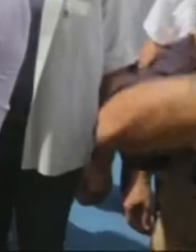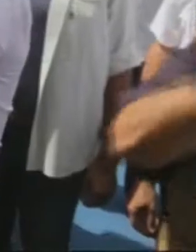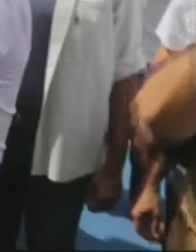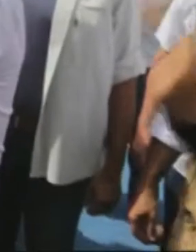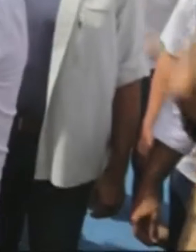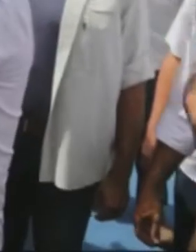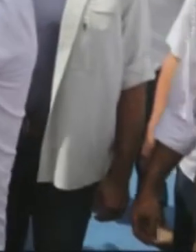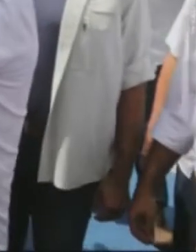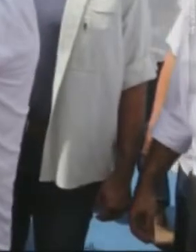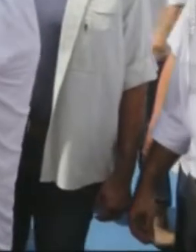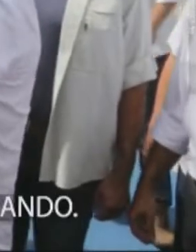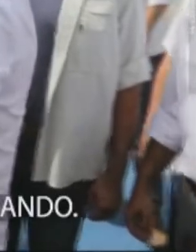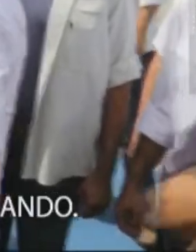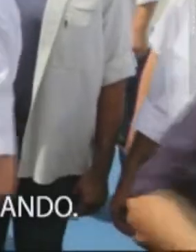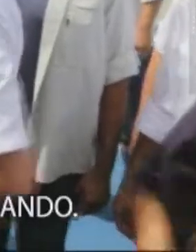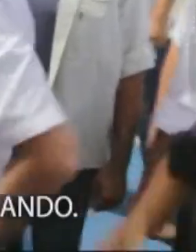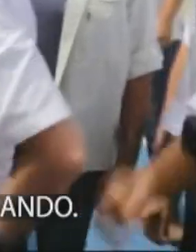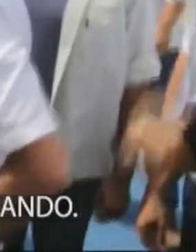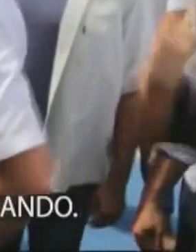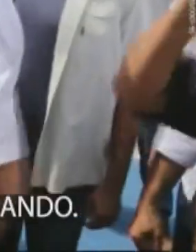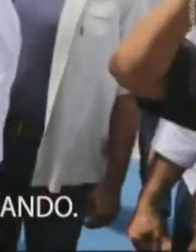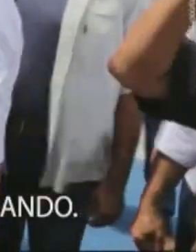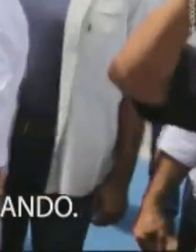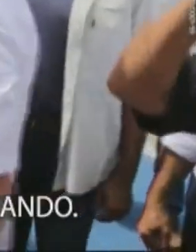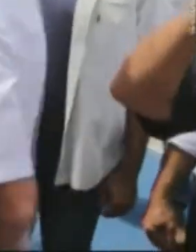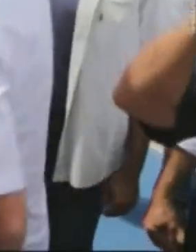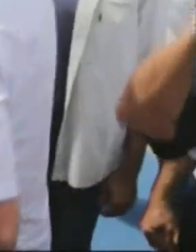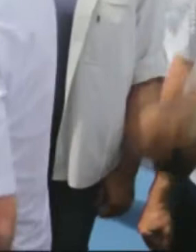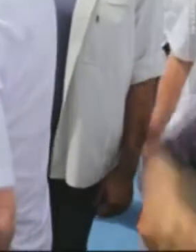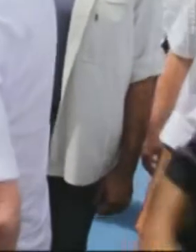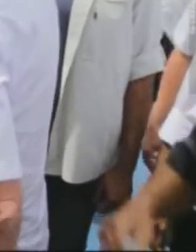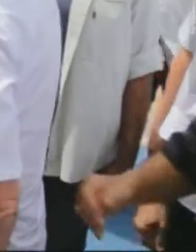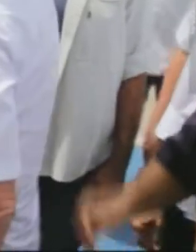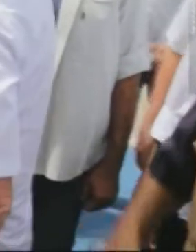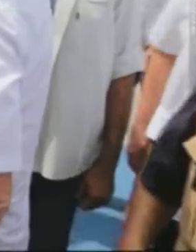É de Lampião para o Capitão. Vai continuar orando aí, continuar orando.